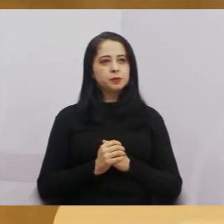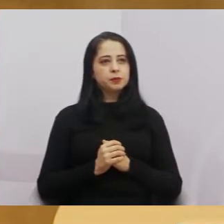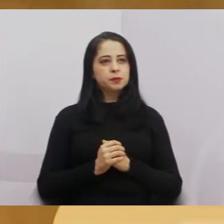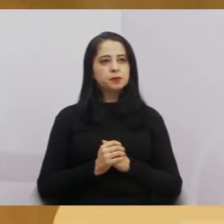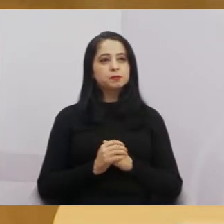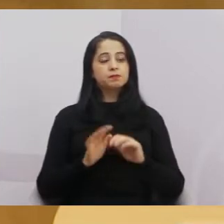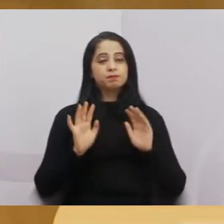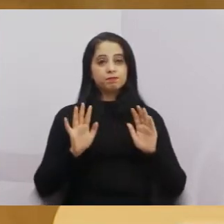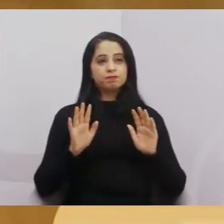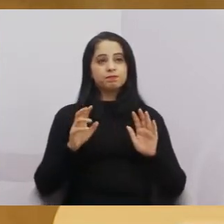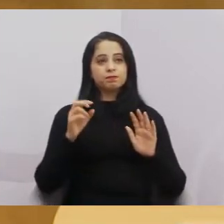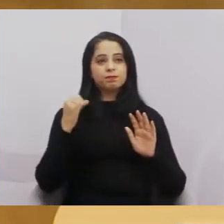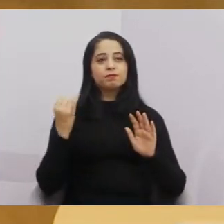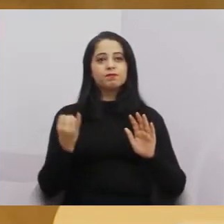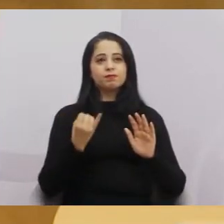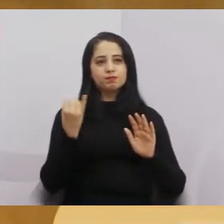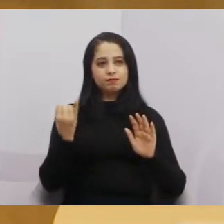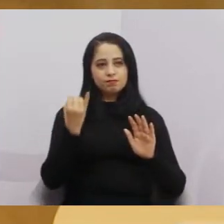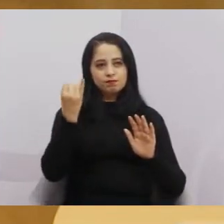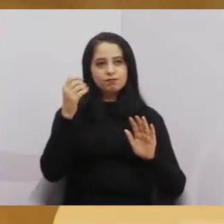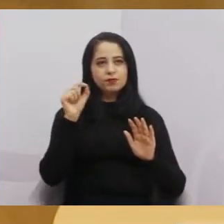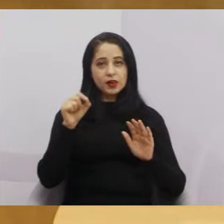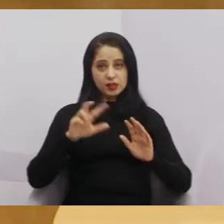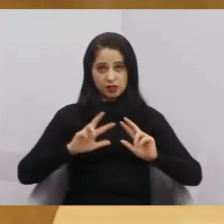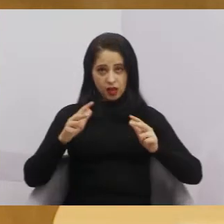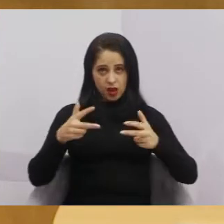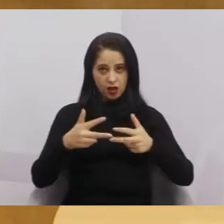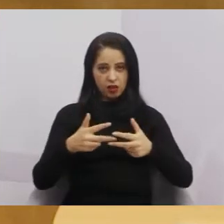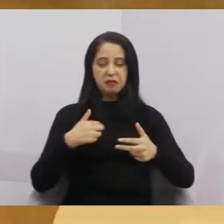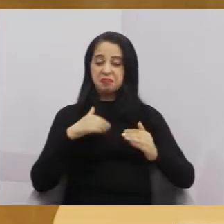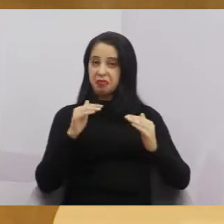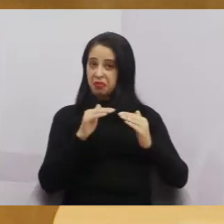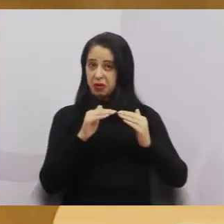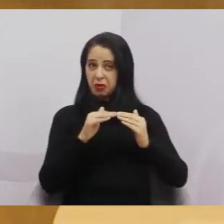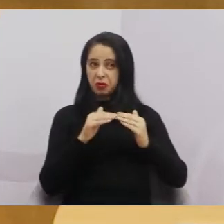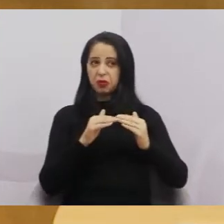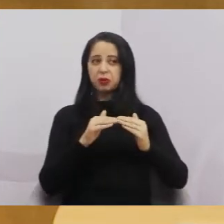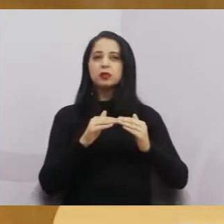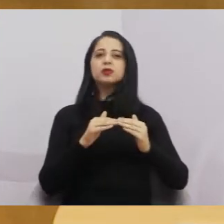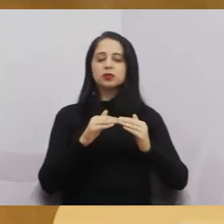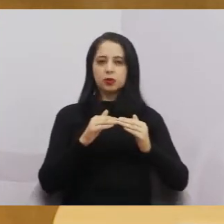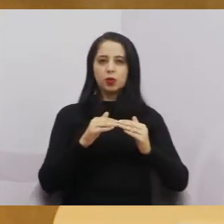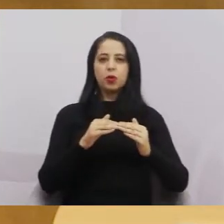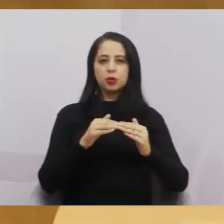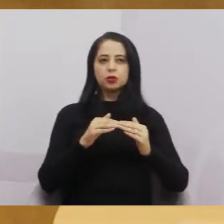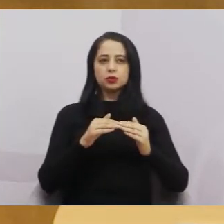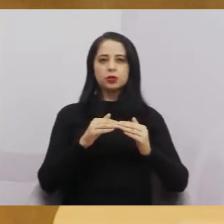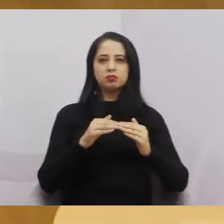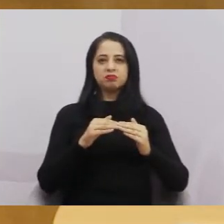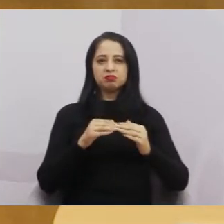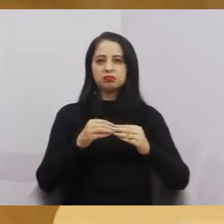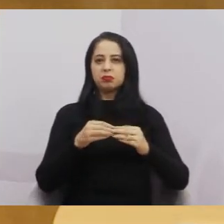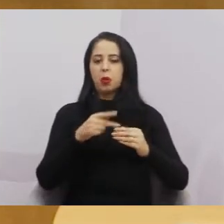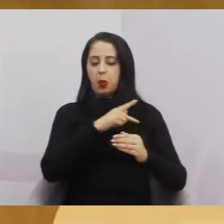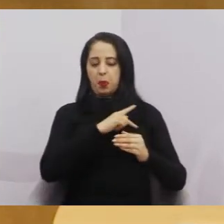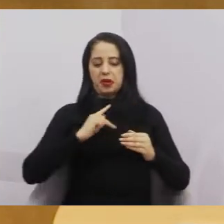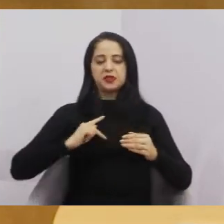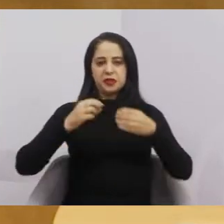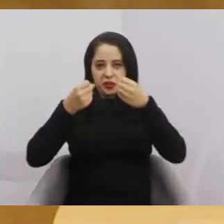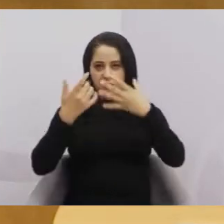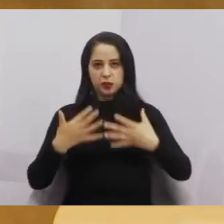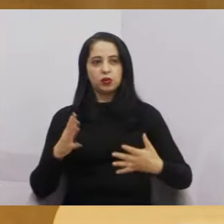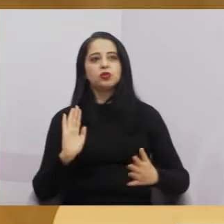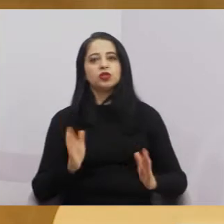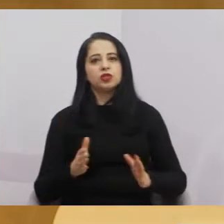É de grande importância para a casa, eu concordo, sim, com a fala do presidente. É um momento de